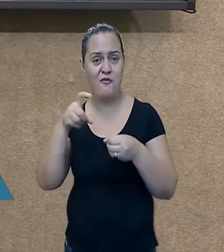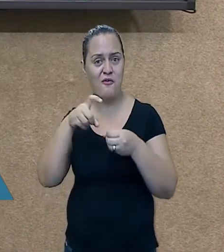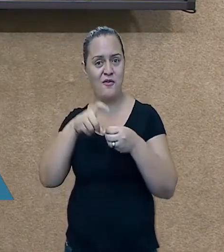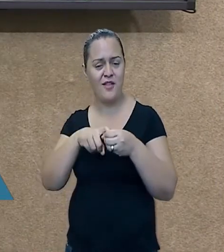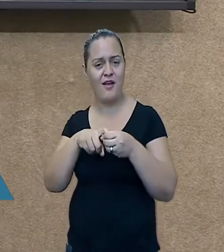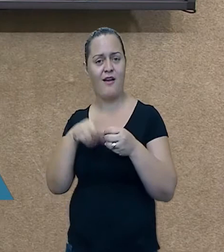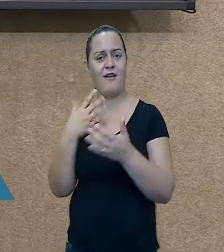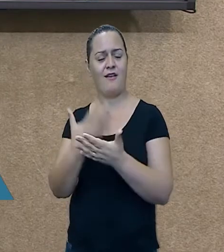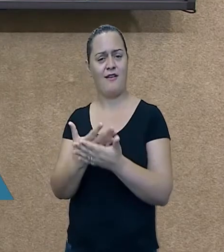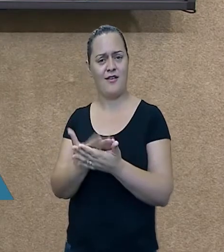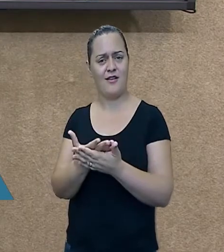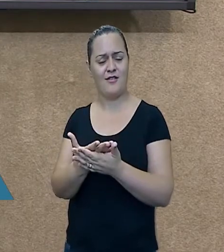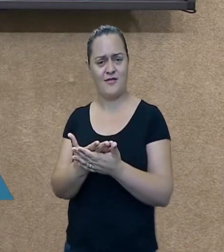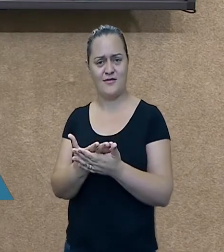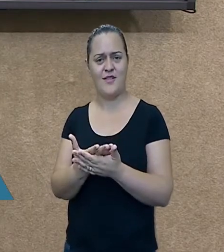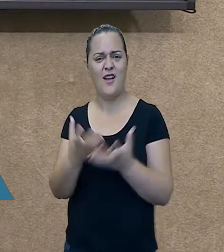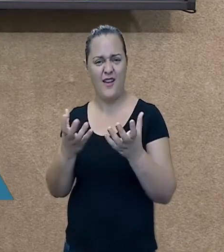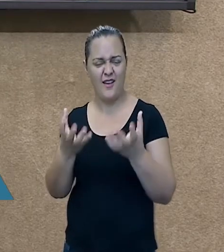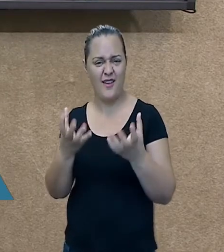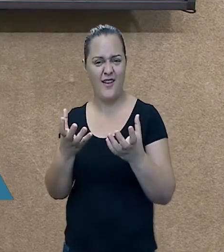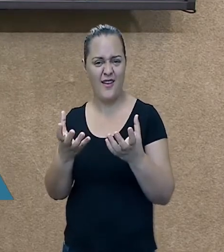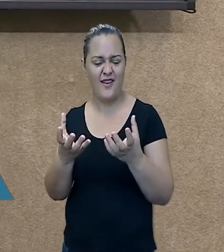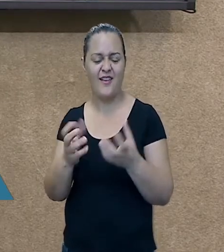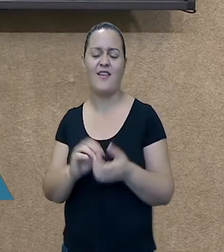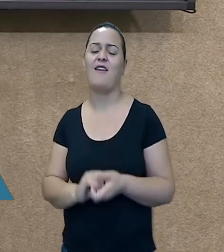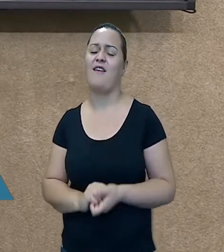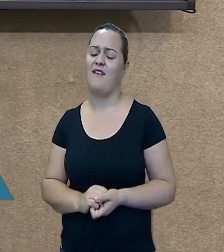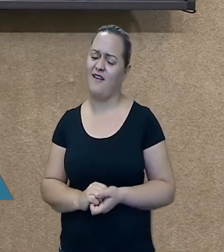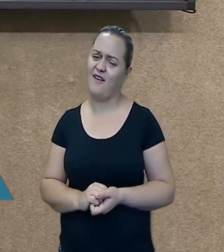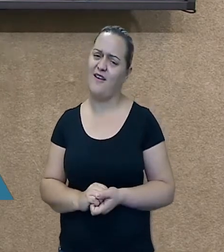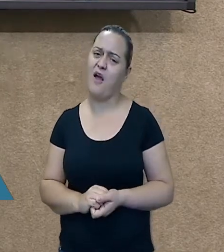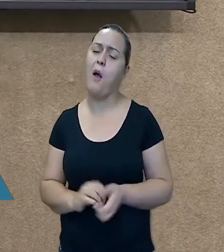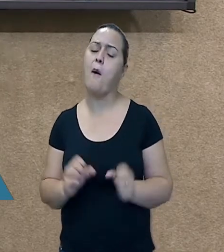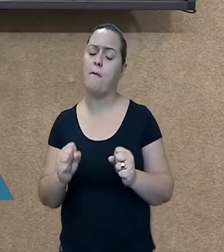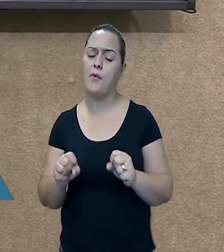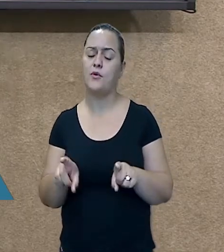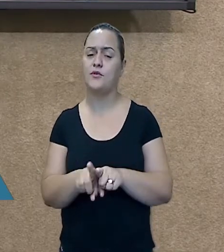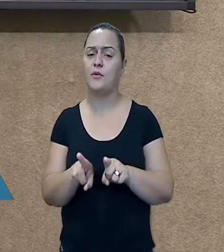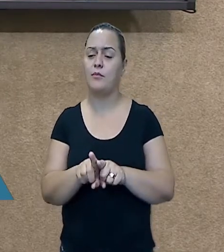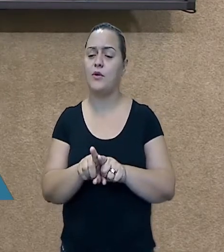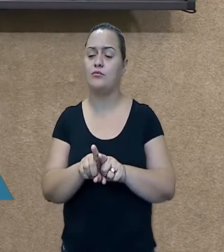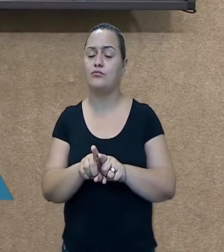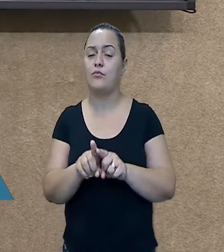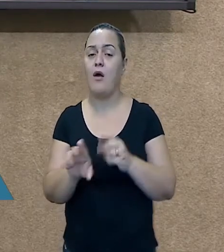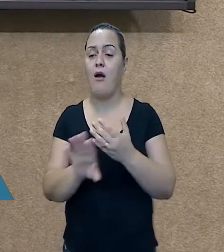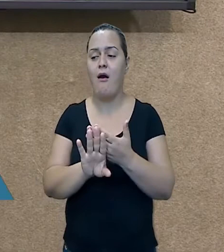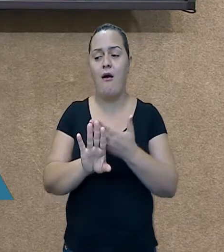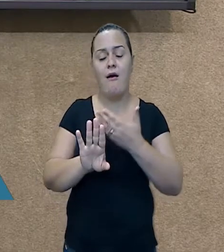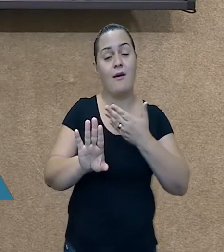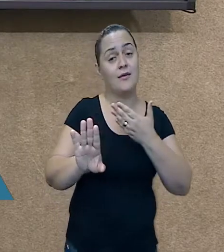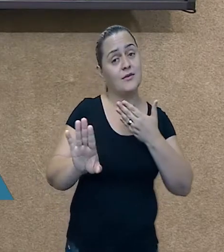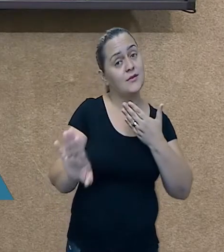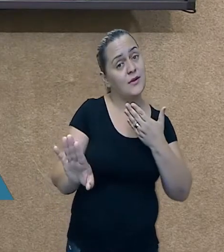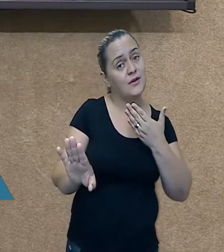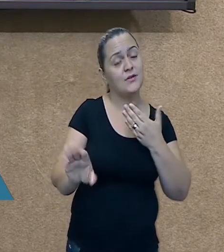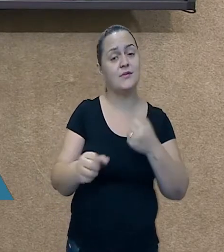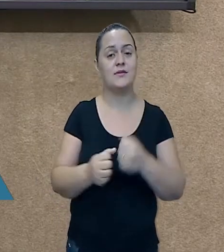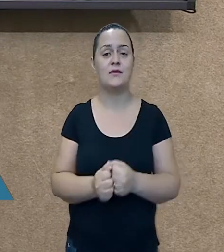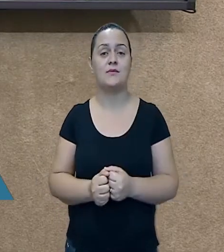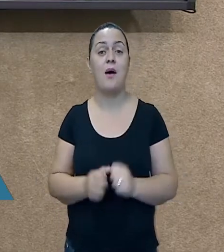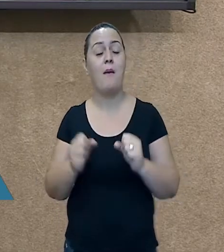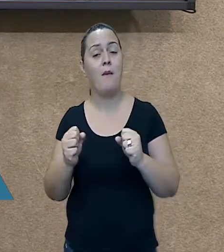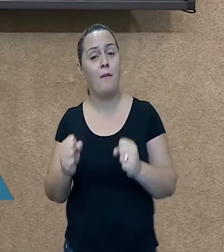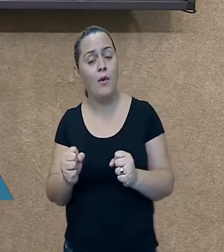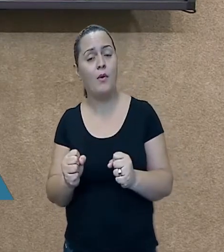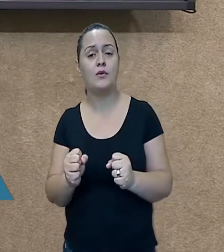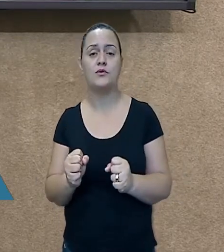sim, mesmo que seja à distância, né? Com certeza, vocês gostariam de estar indo à escola para reencontrar